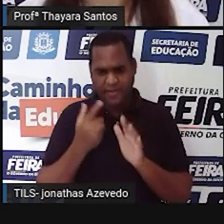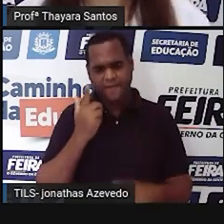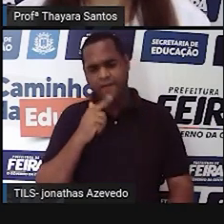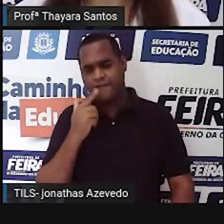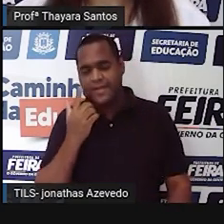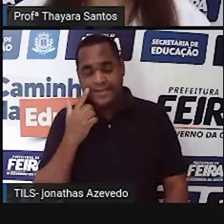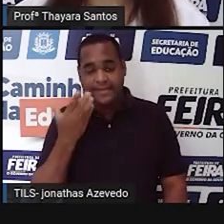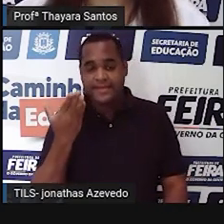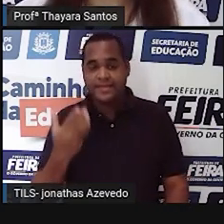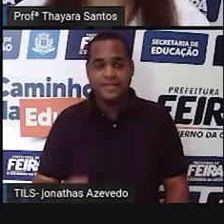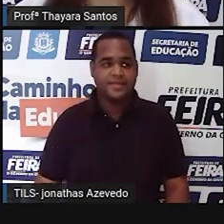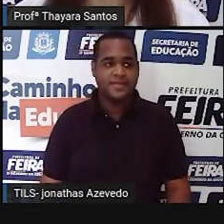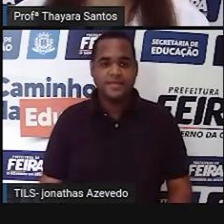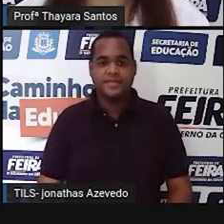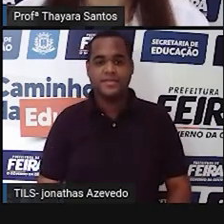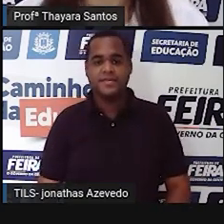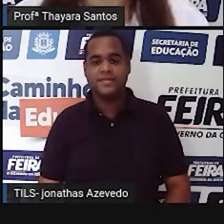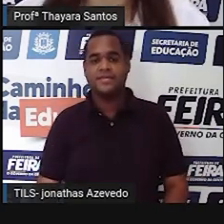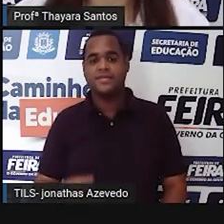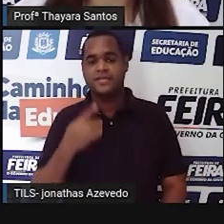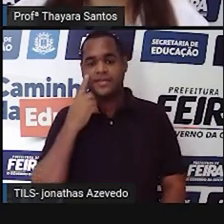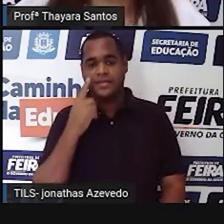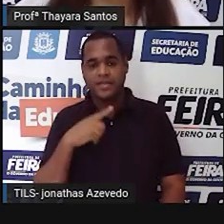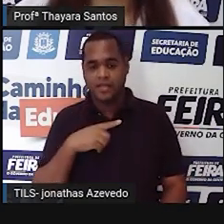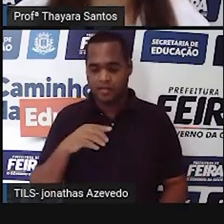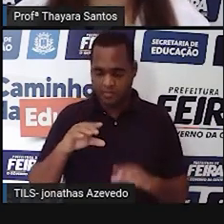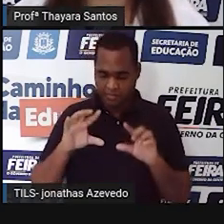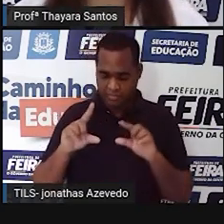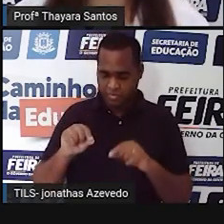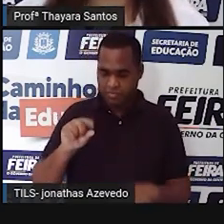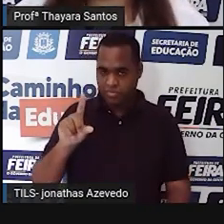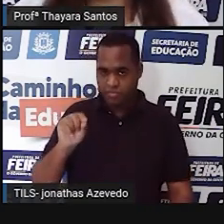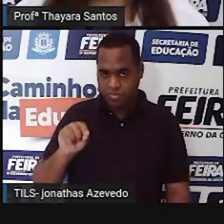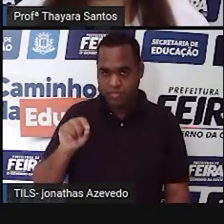direito. E tem esse botãozinho aqui, que é o botão de liga e desliga.